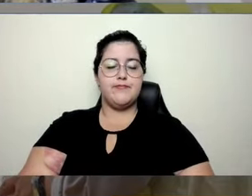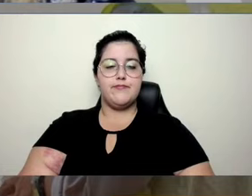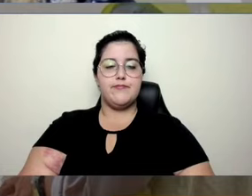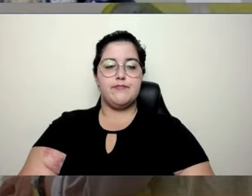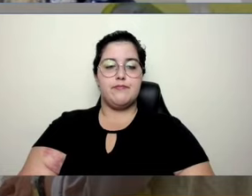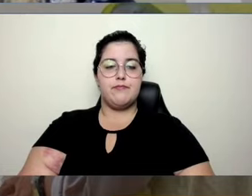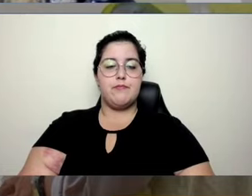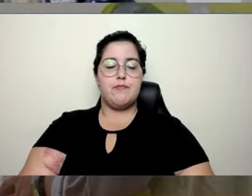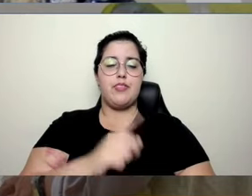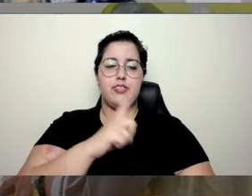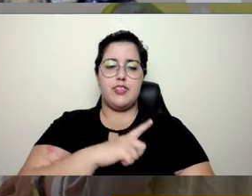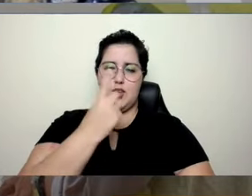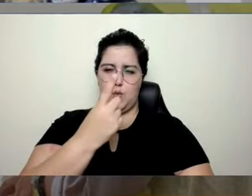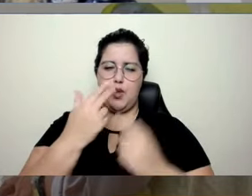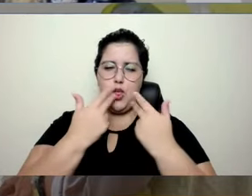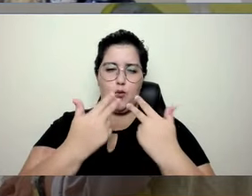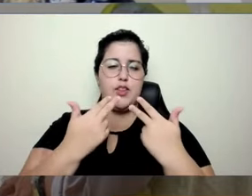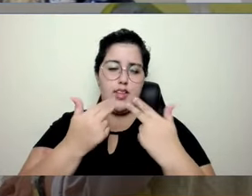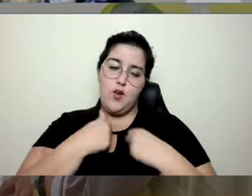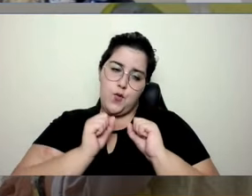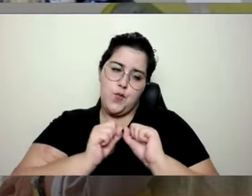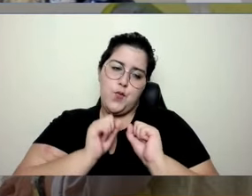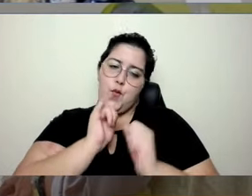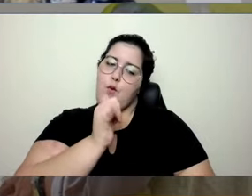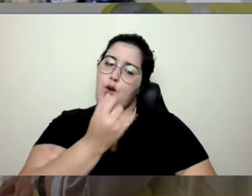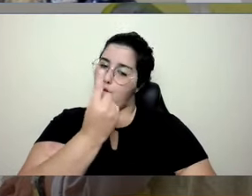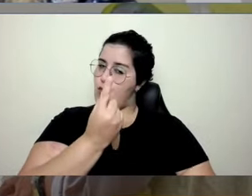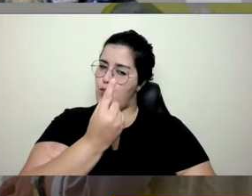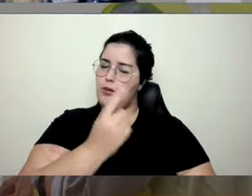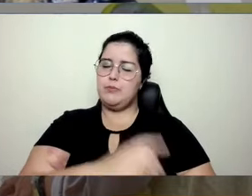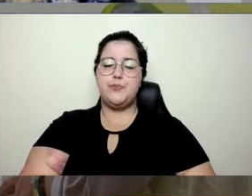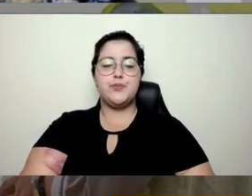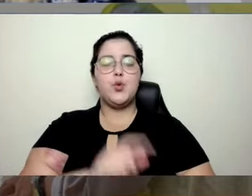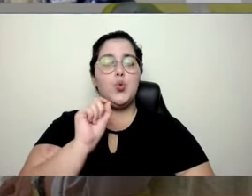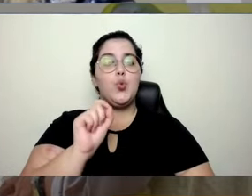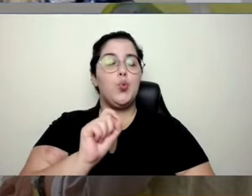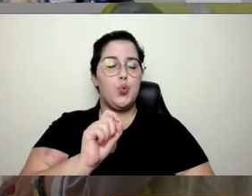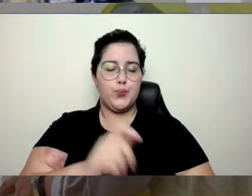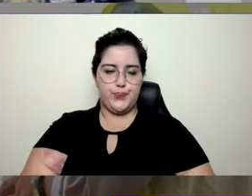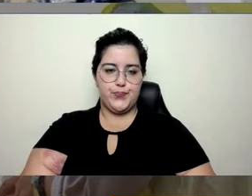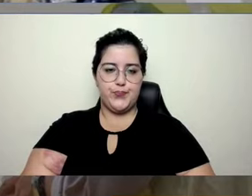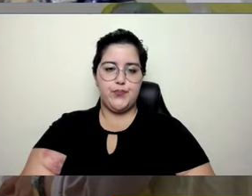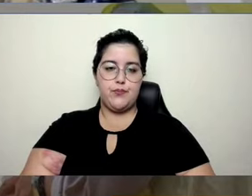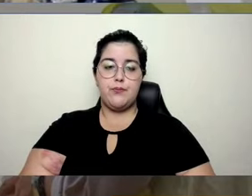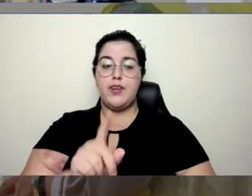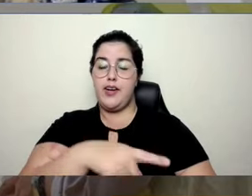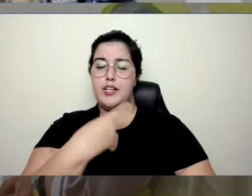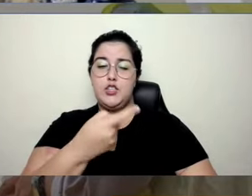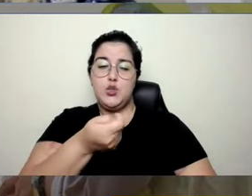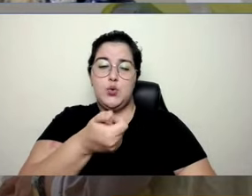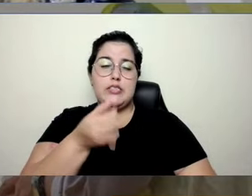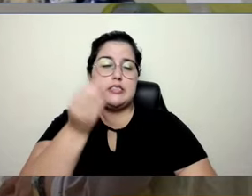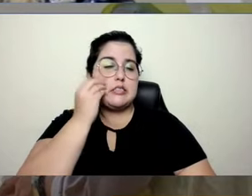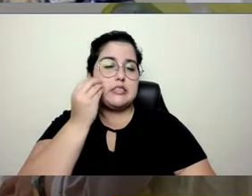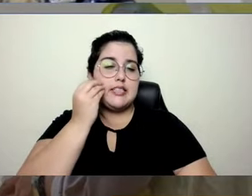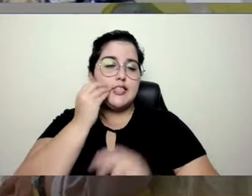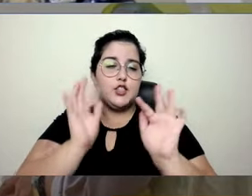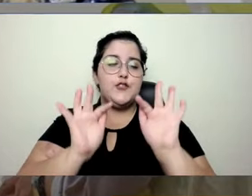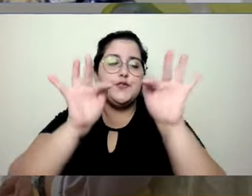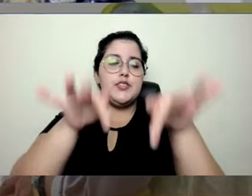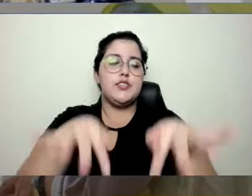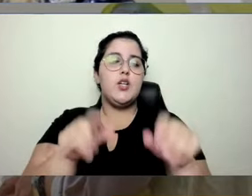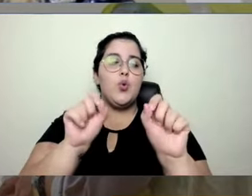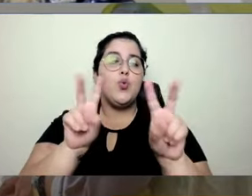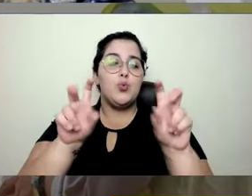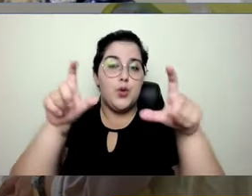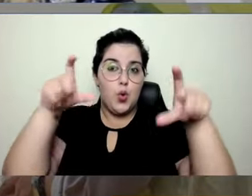Uma delas, inclusive, já posso falar aqui que estamos em testes finais para a implantação do óculos